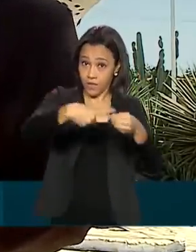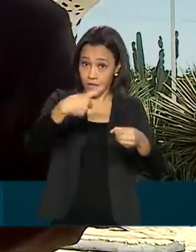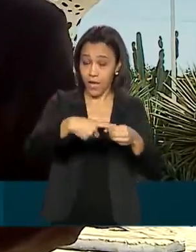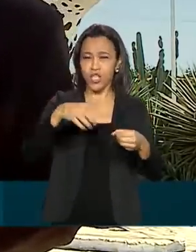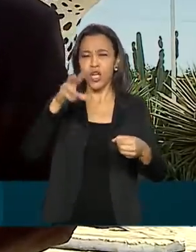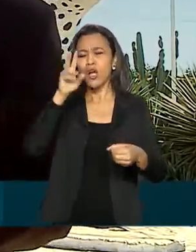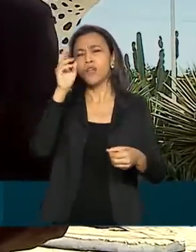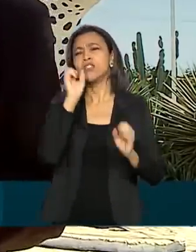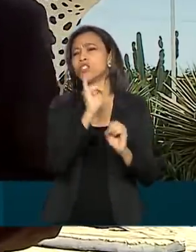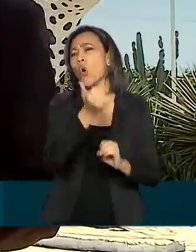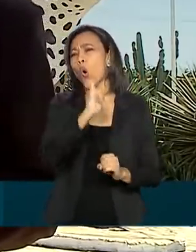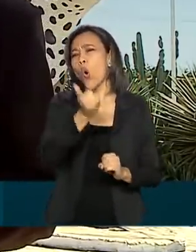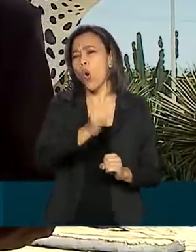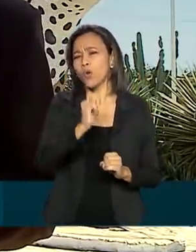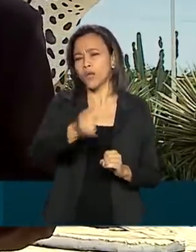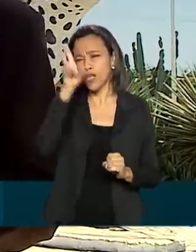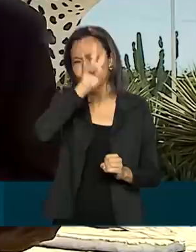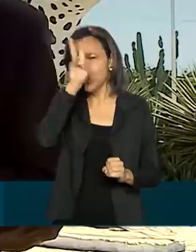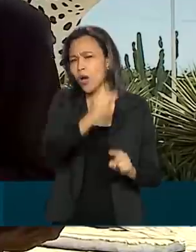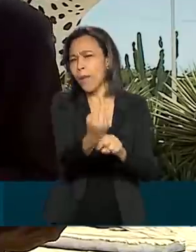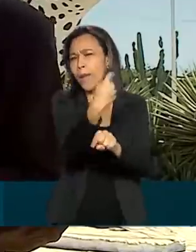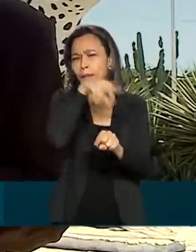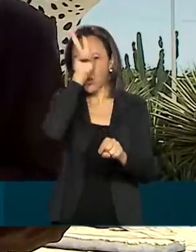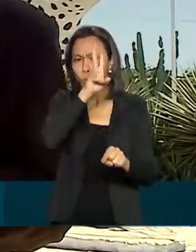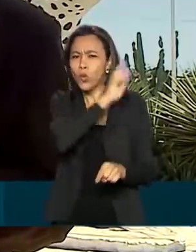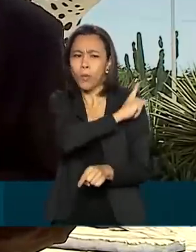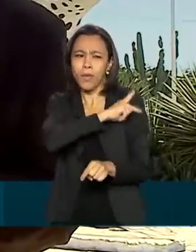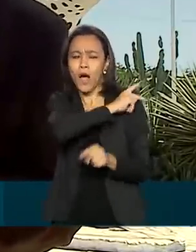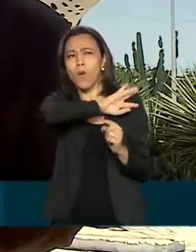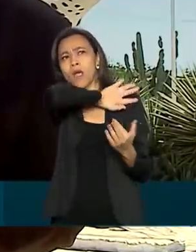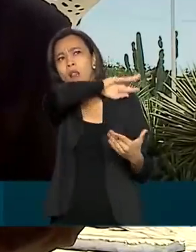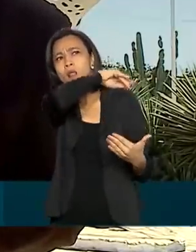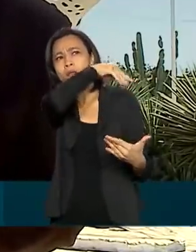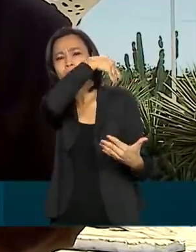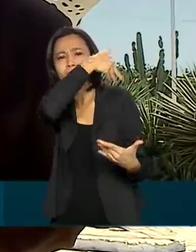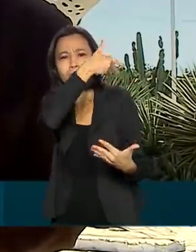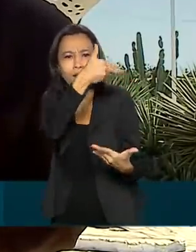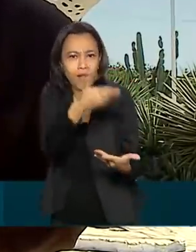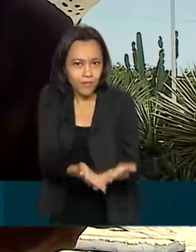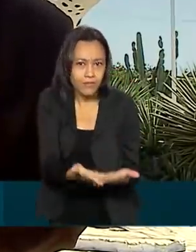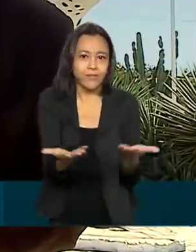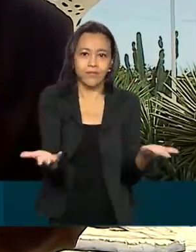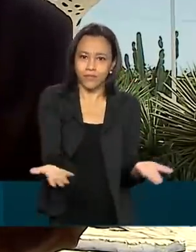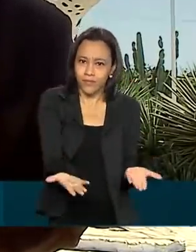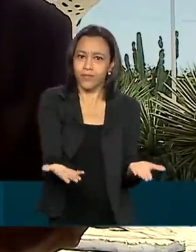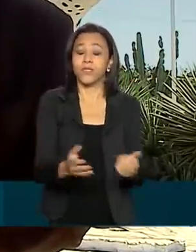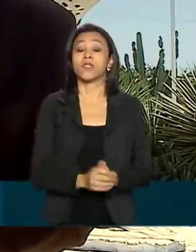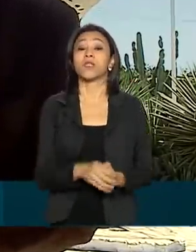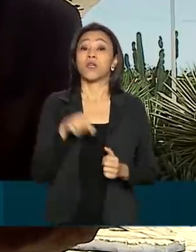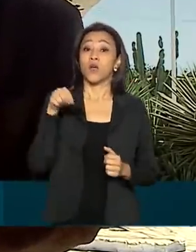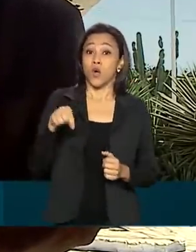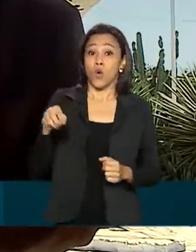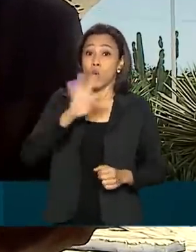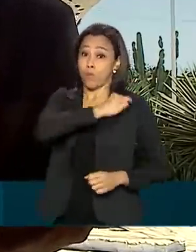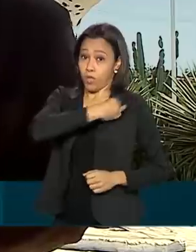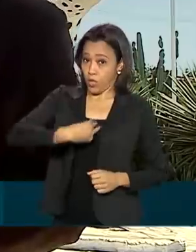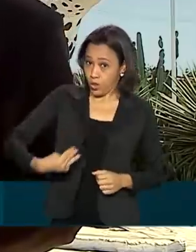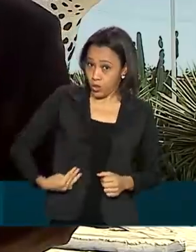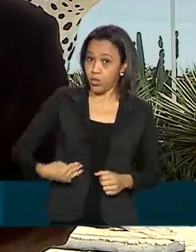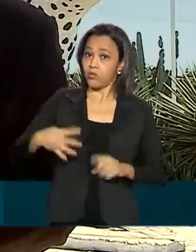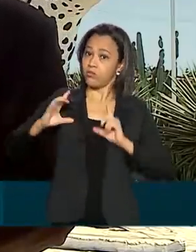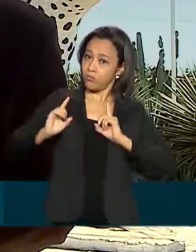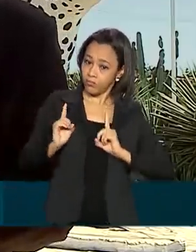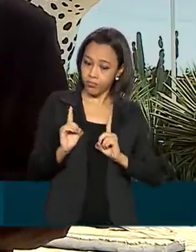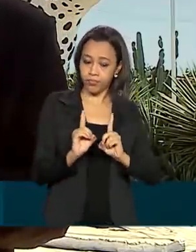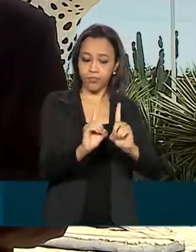Piauí desde a época dos dinossauros até a atual Caatinga Nordestina. O ministro do Turismo, Marcelo Alvaro Antônio, acompanha o